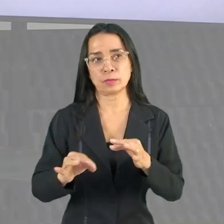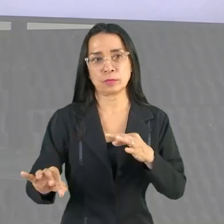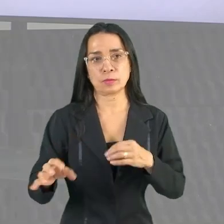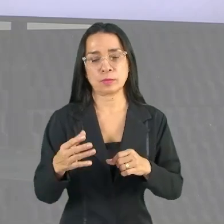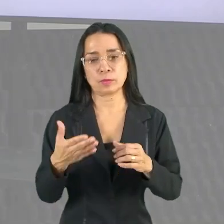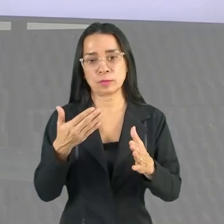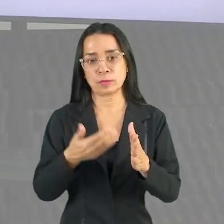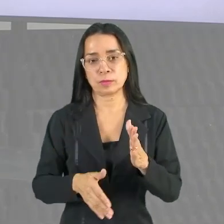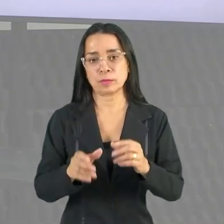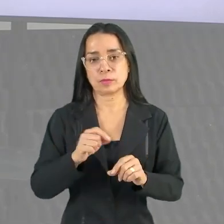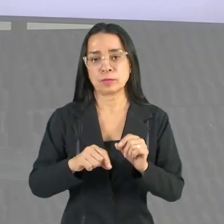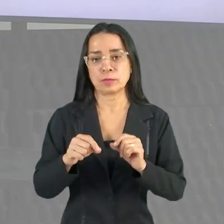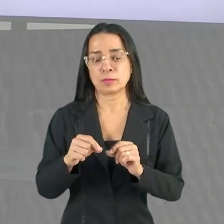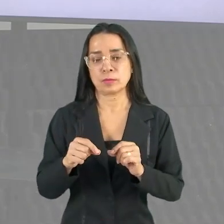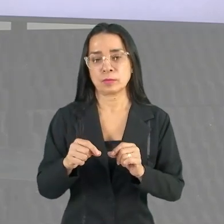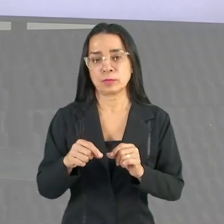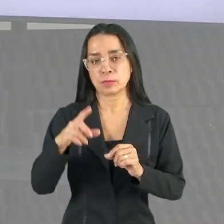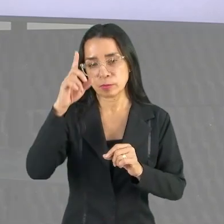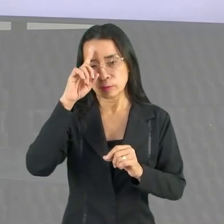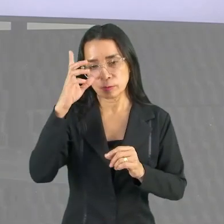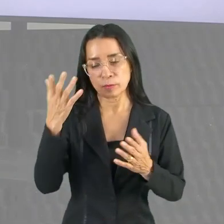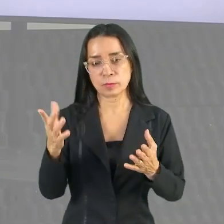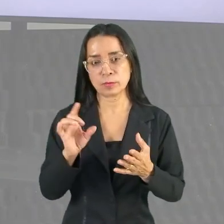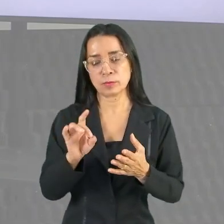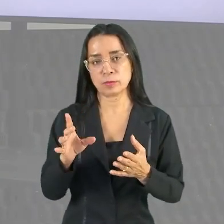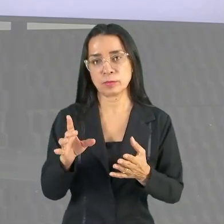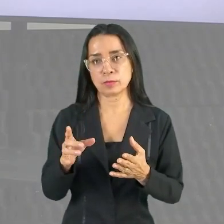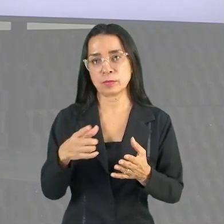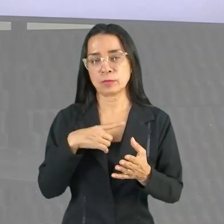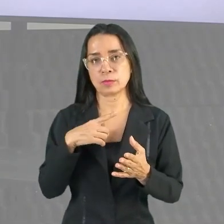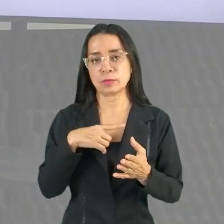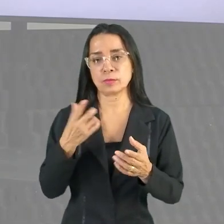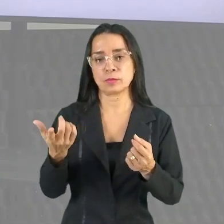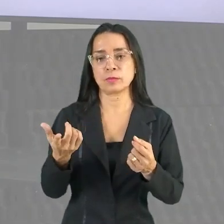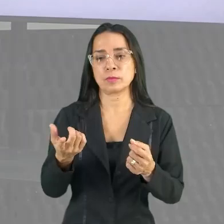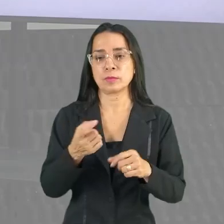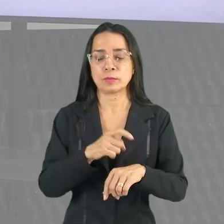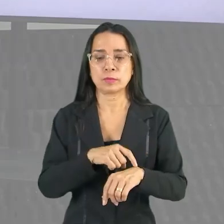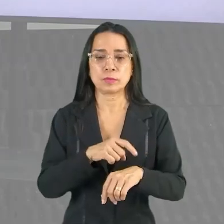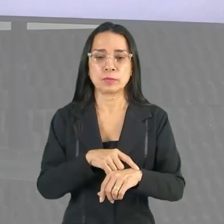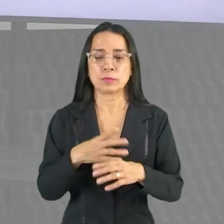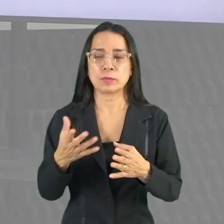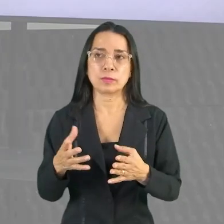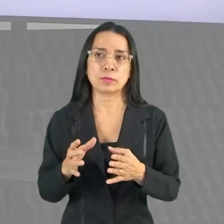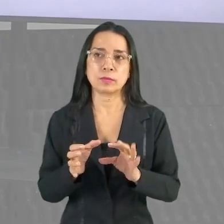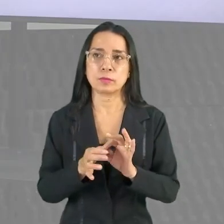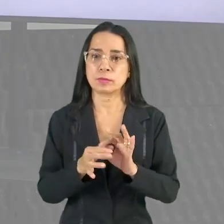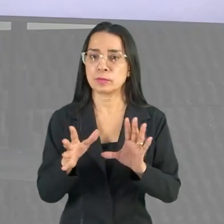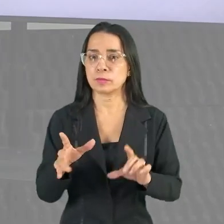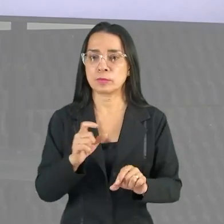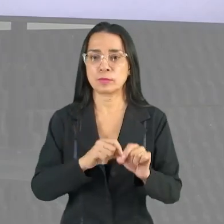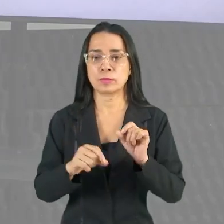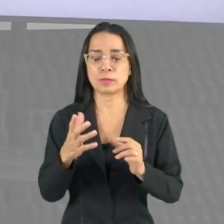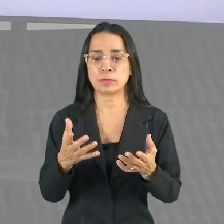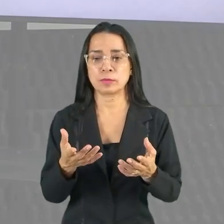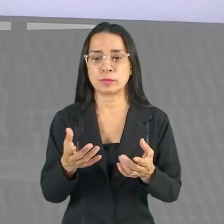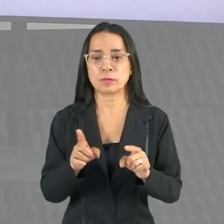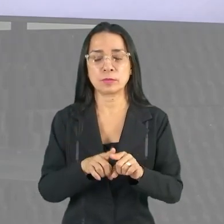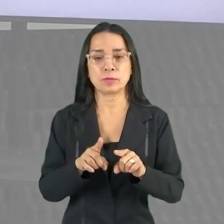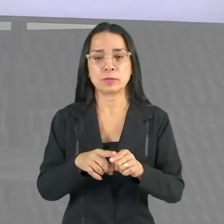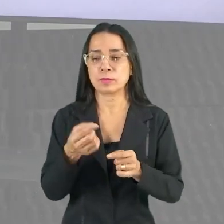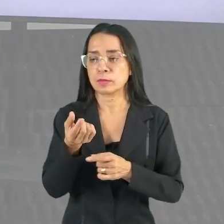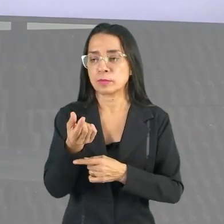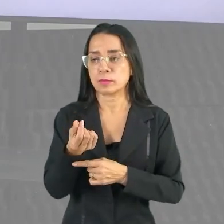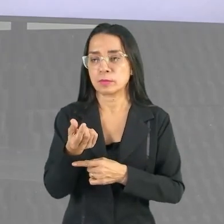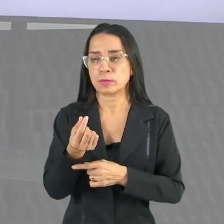gasta ali bastante do seu dia, não sobrando tempo e nem disposição para ele treinar. A condição financeira dele não